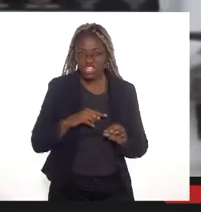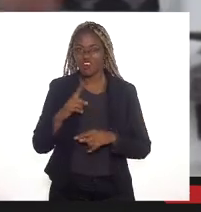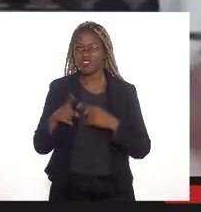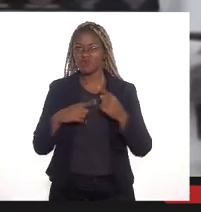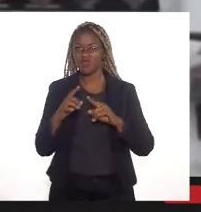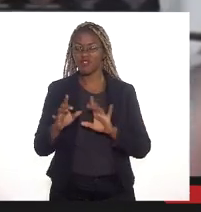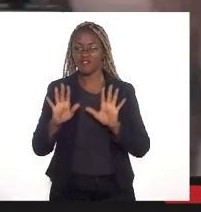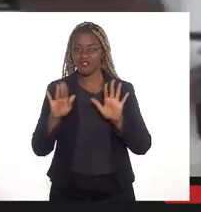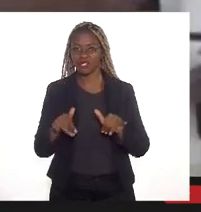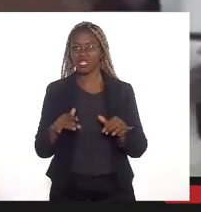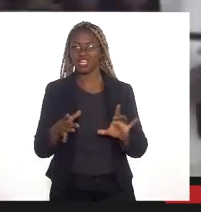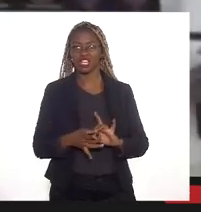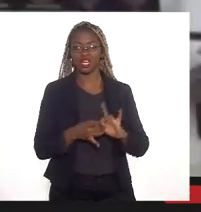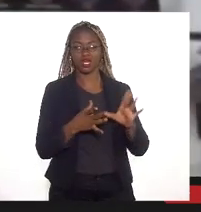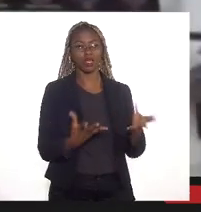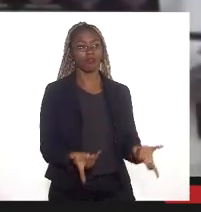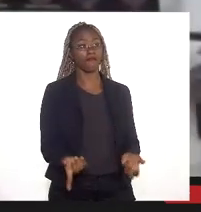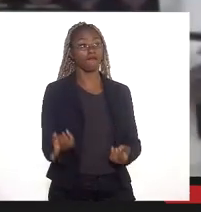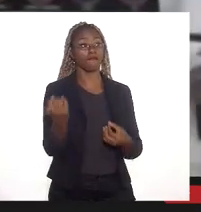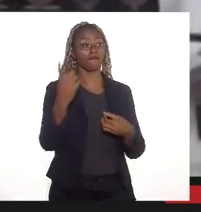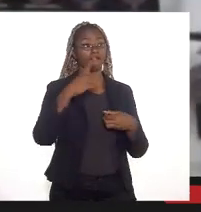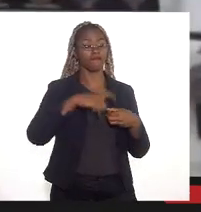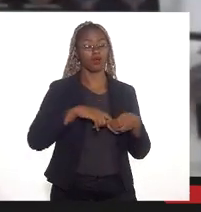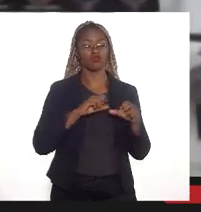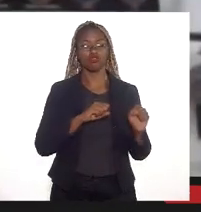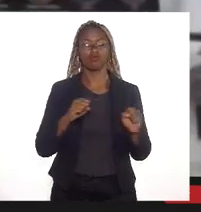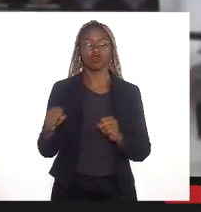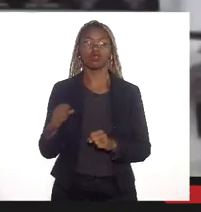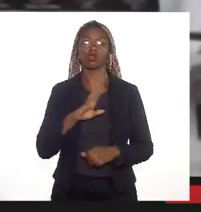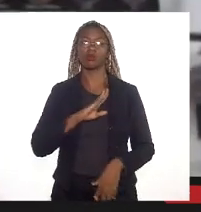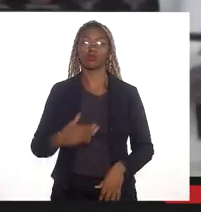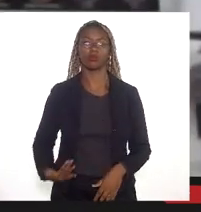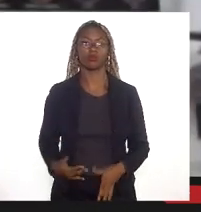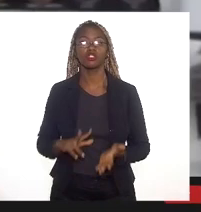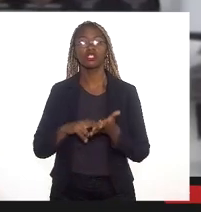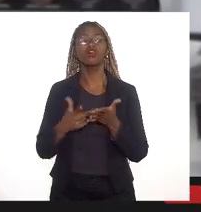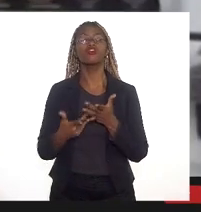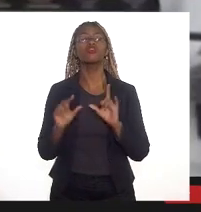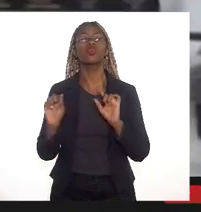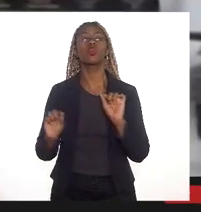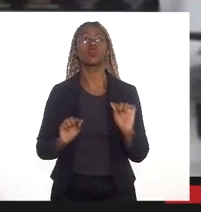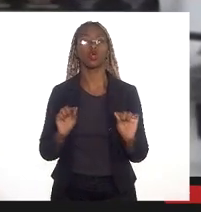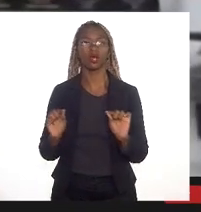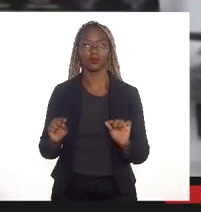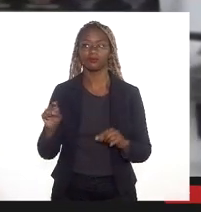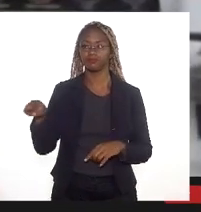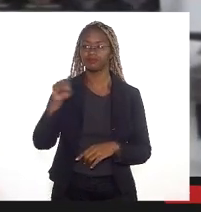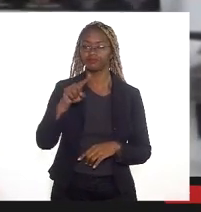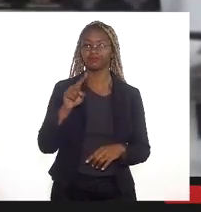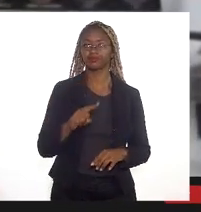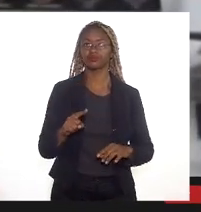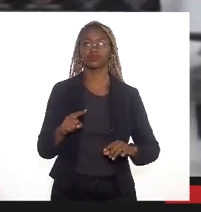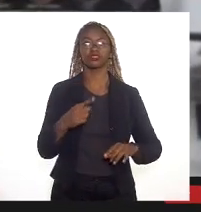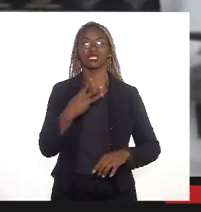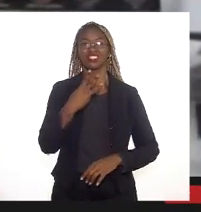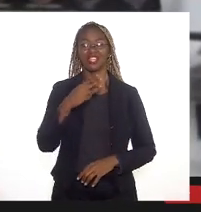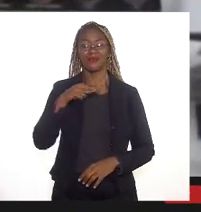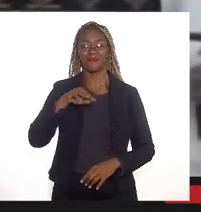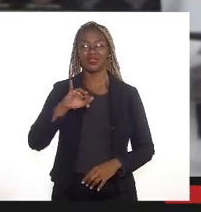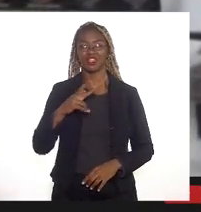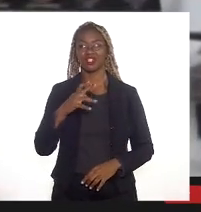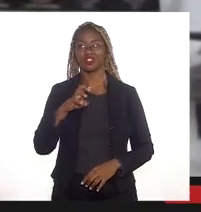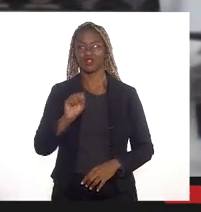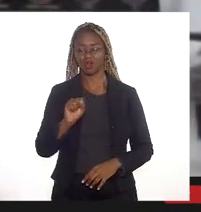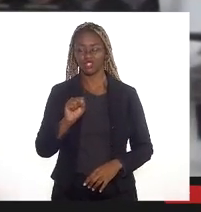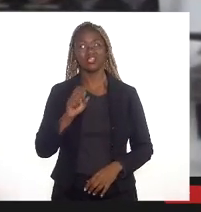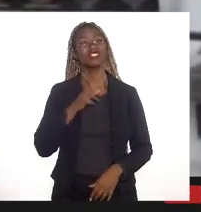irá retornar para o poder público ou seja essa propriedade esses 3 milhões de metros quadrados nunca